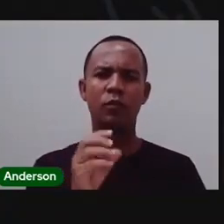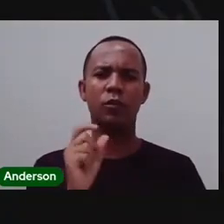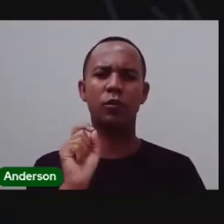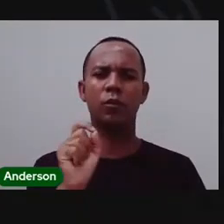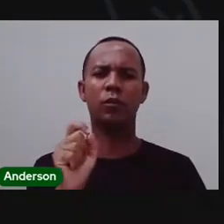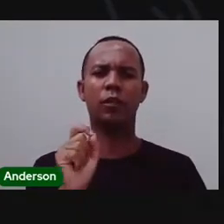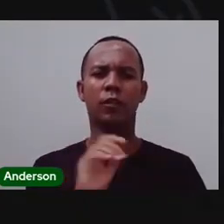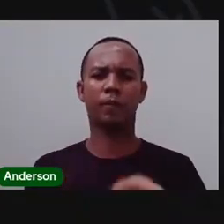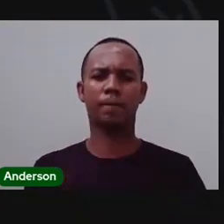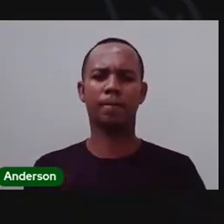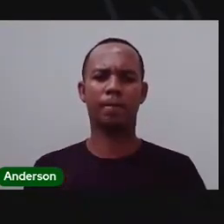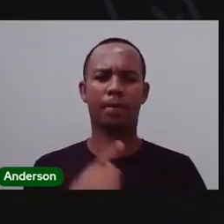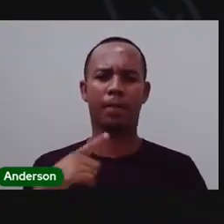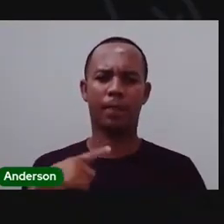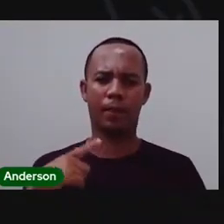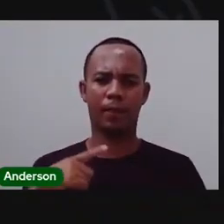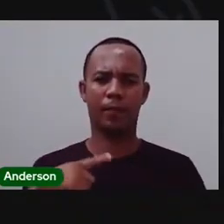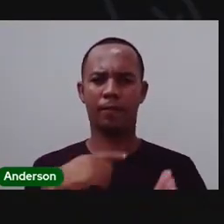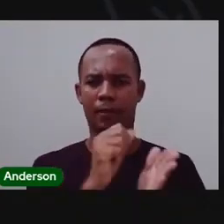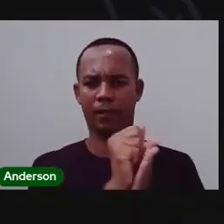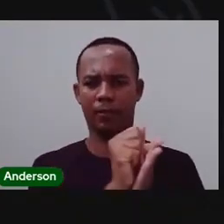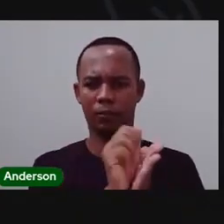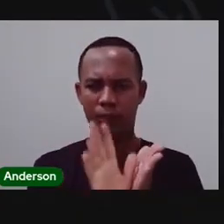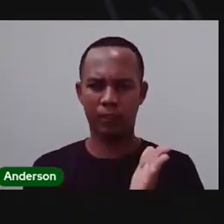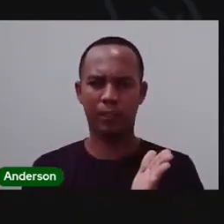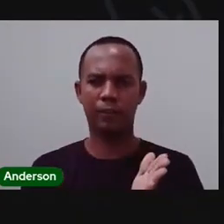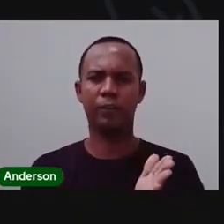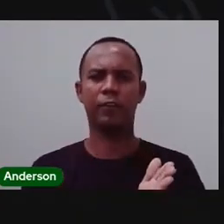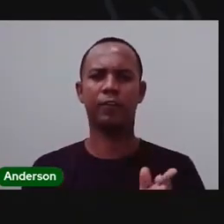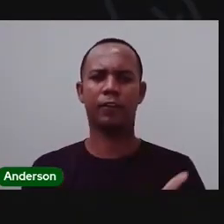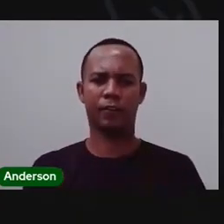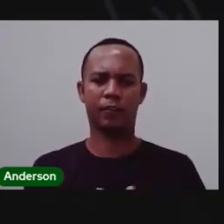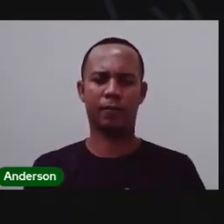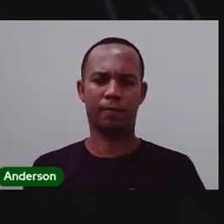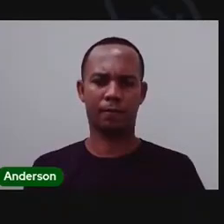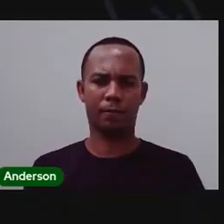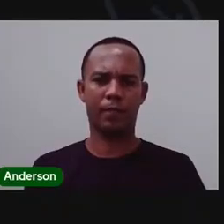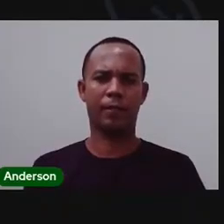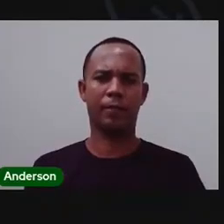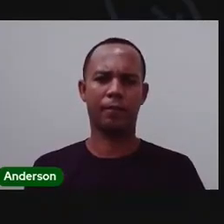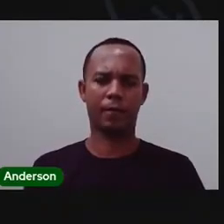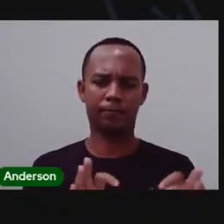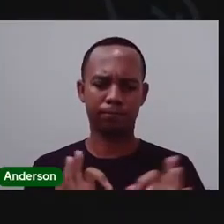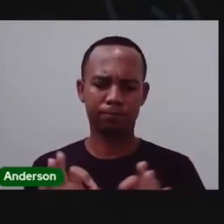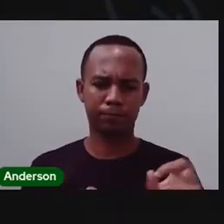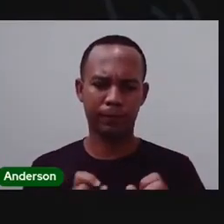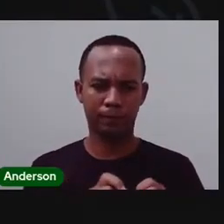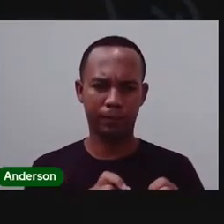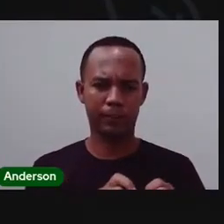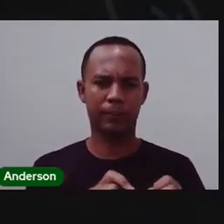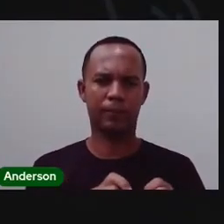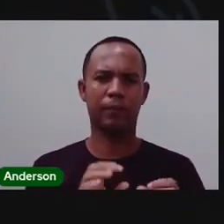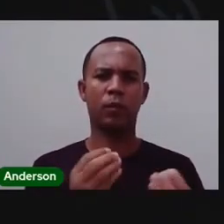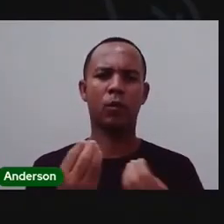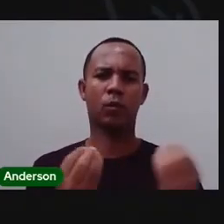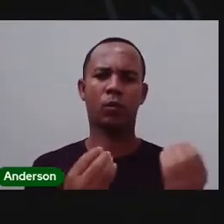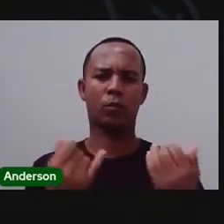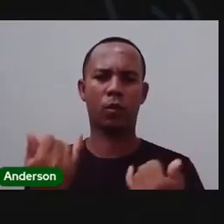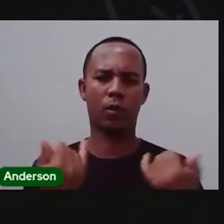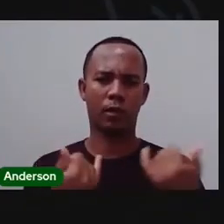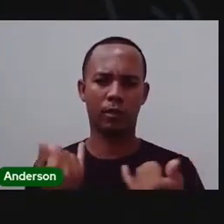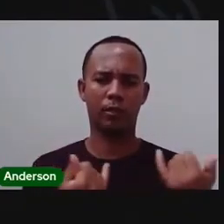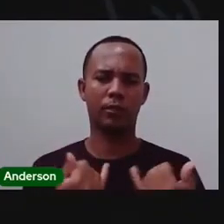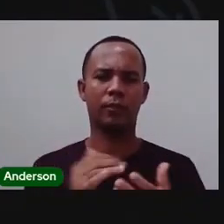Existe uma atividade Pra ela ser feita E a gente vai A prova vai organizar aqui Pra gente começar Passar as orientações pra vocês Certo?